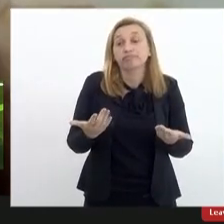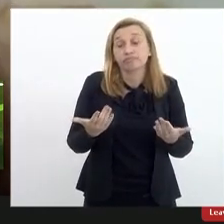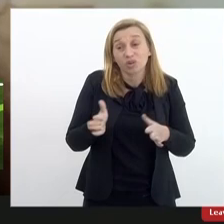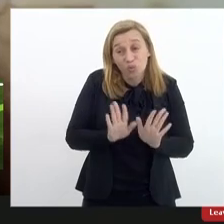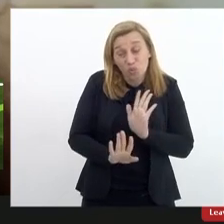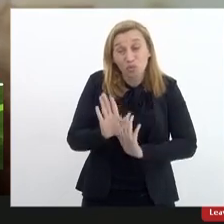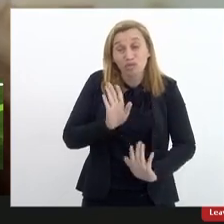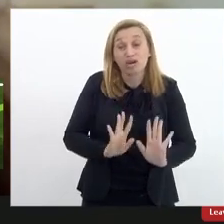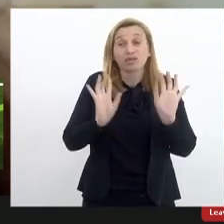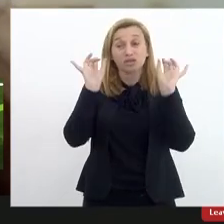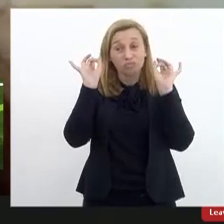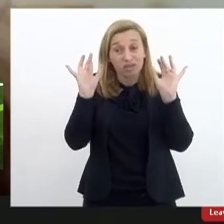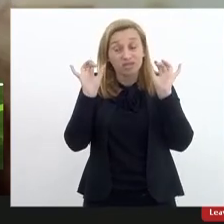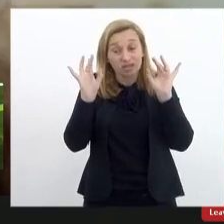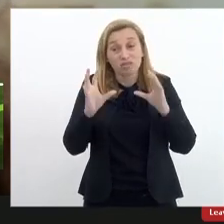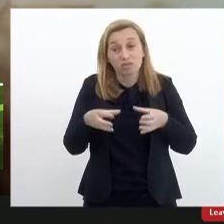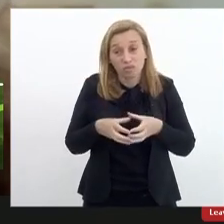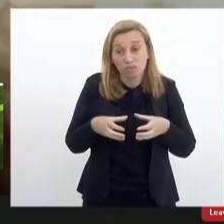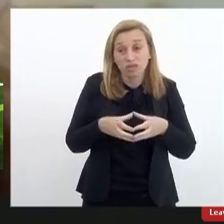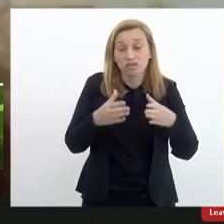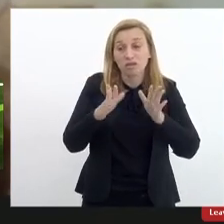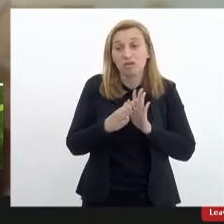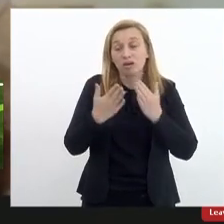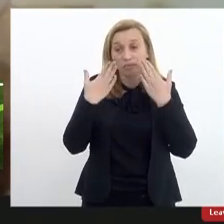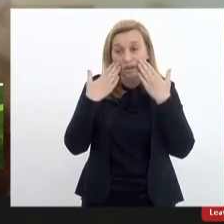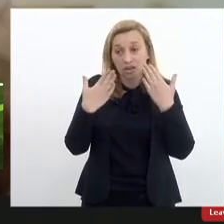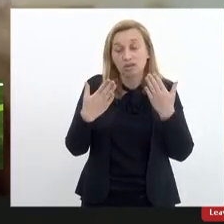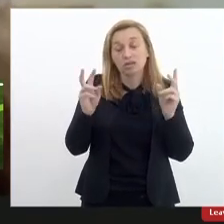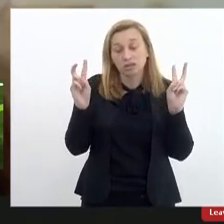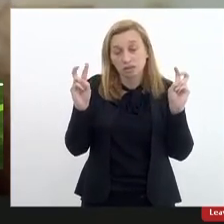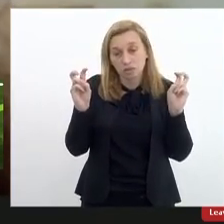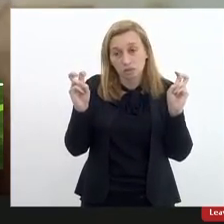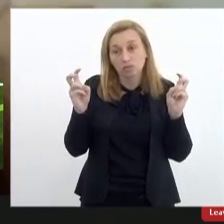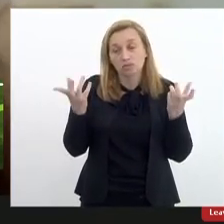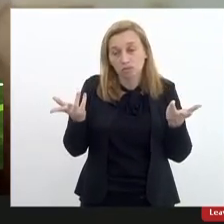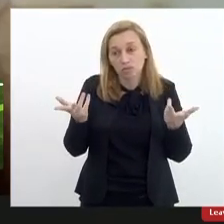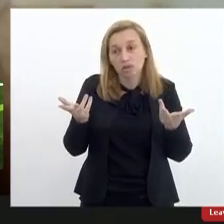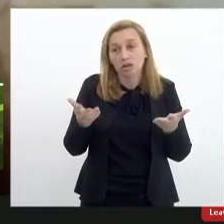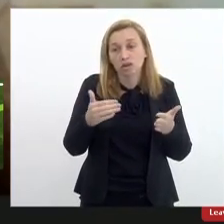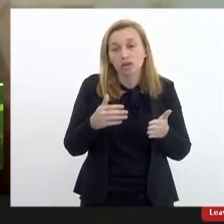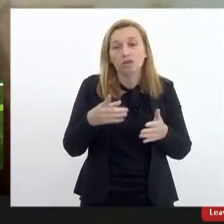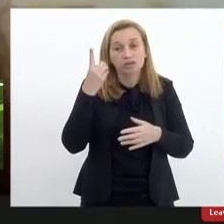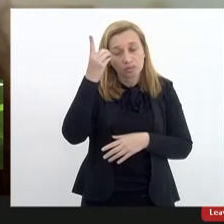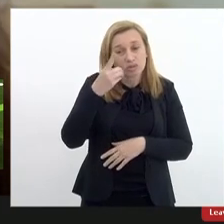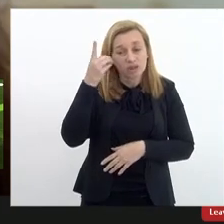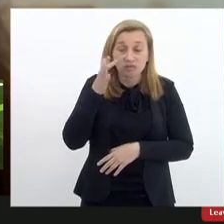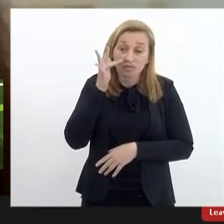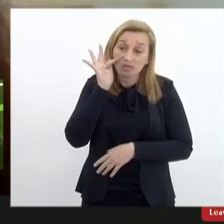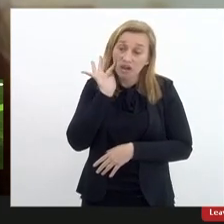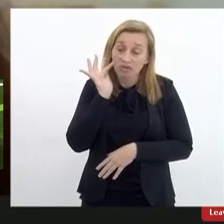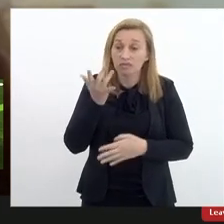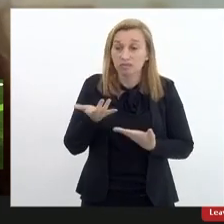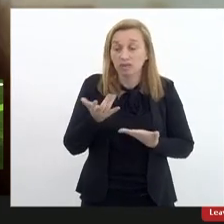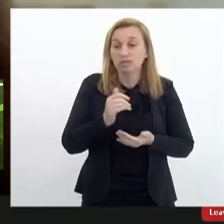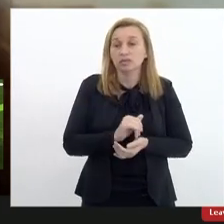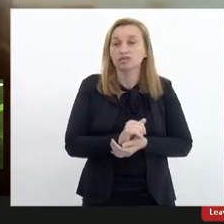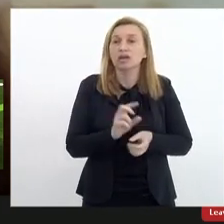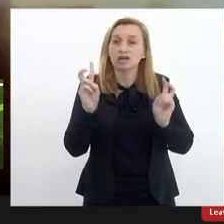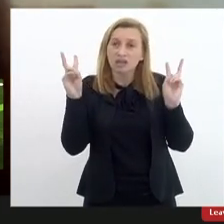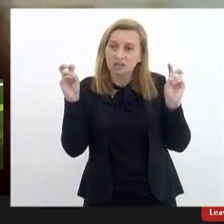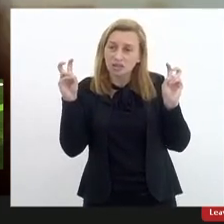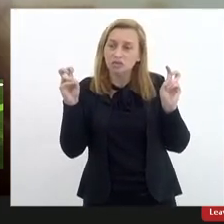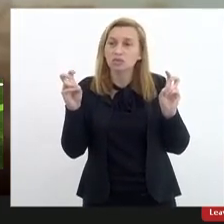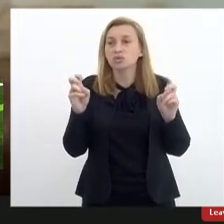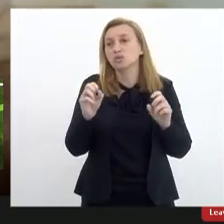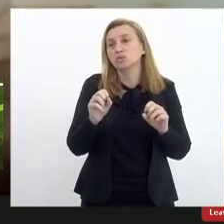cuidado especial da comissão e aí eu apresento essa situação ao senhor seu deputado Flávio para essa questão do